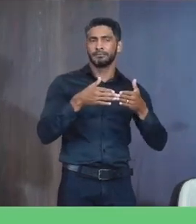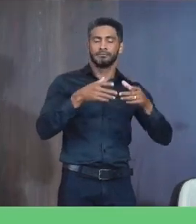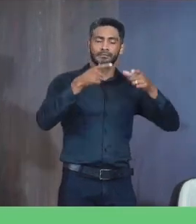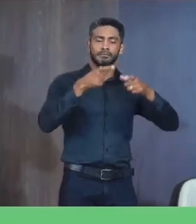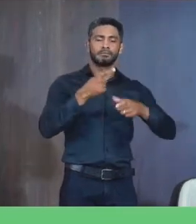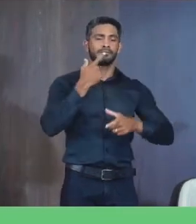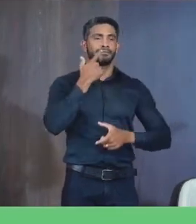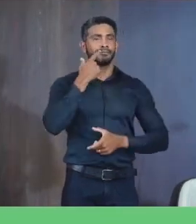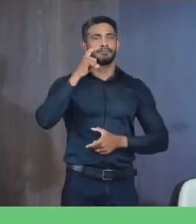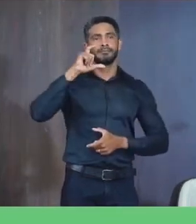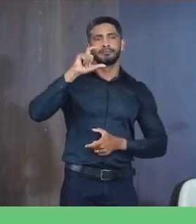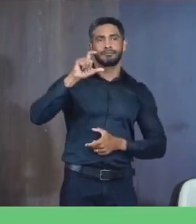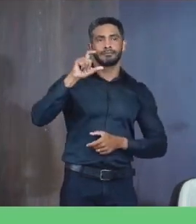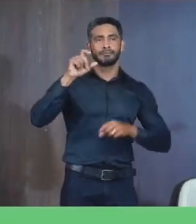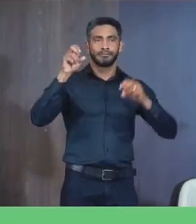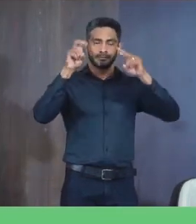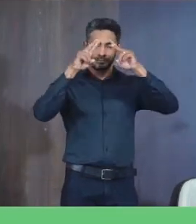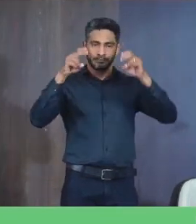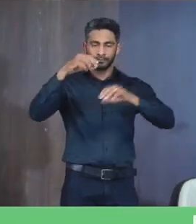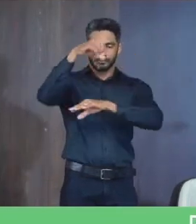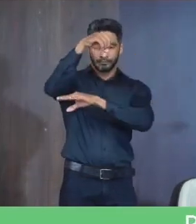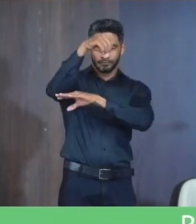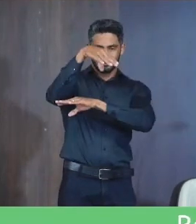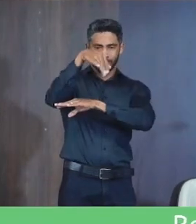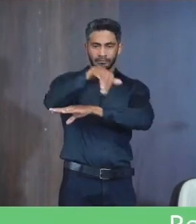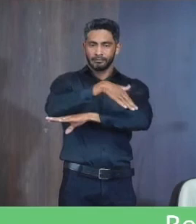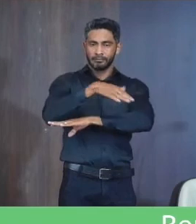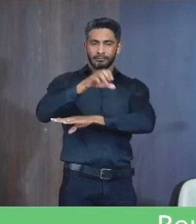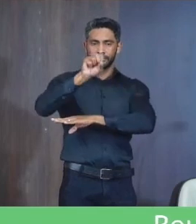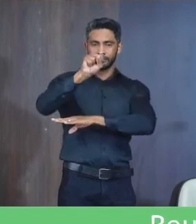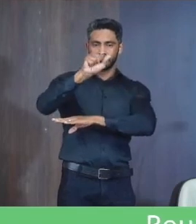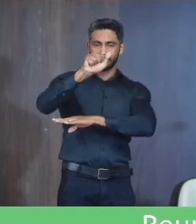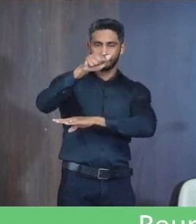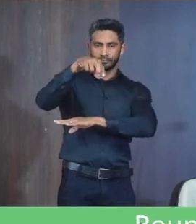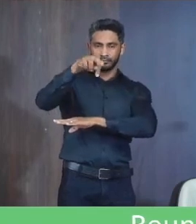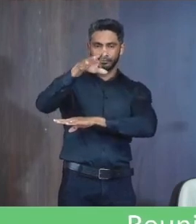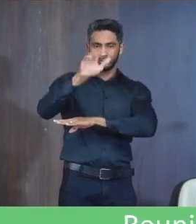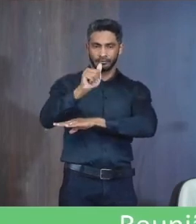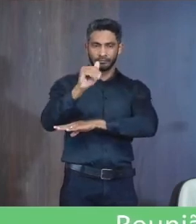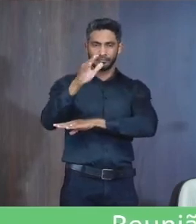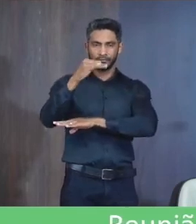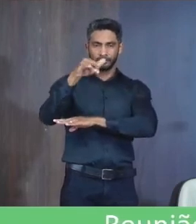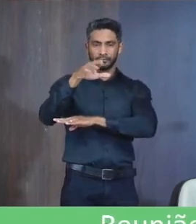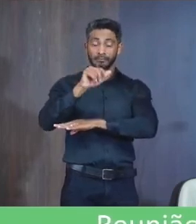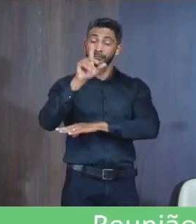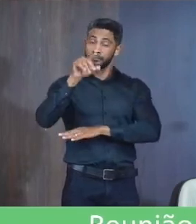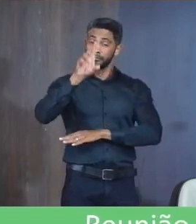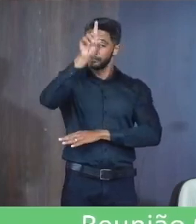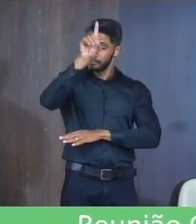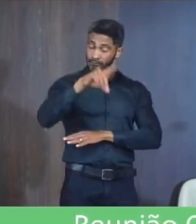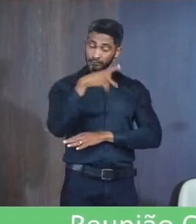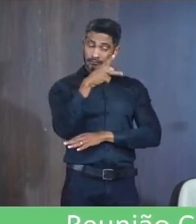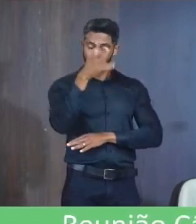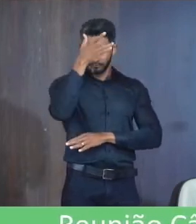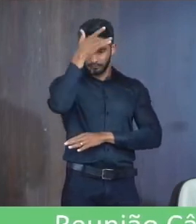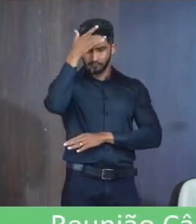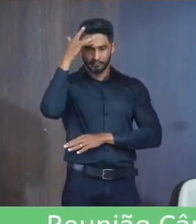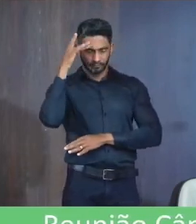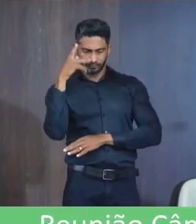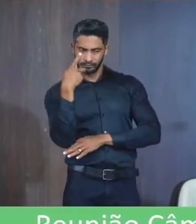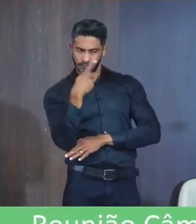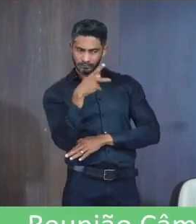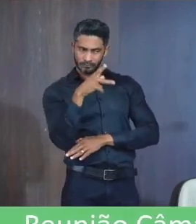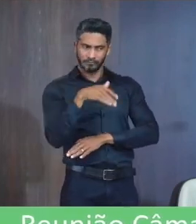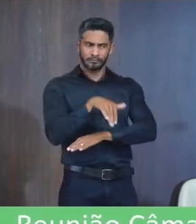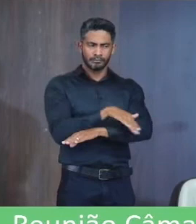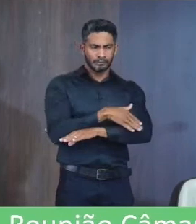bairro Dente Grande Sobre a iluminação Na rua Santa Cruz É um direito Dos moradores Lá a rua